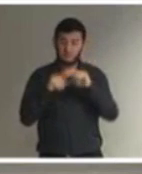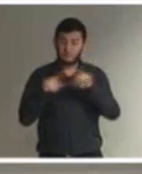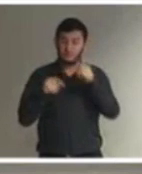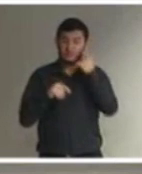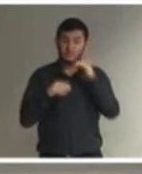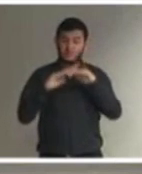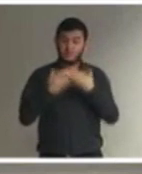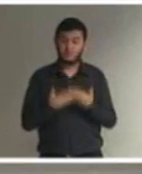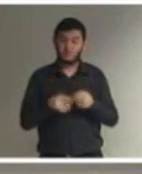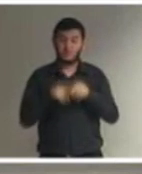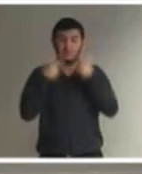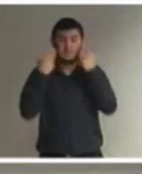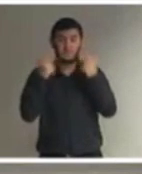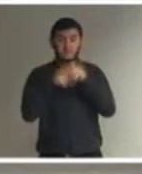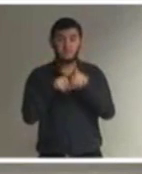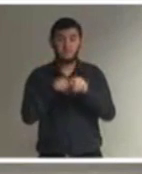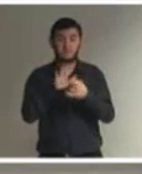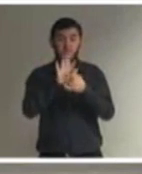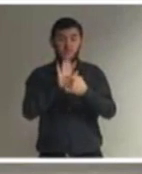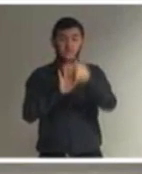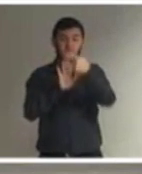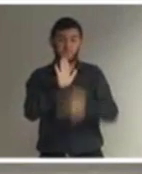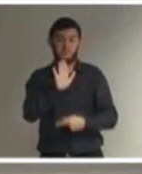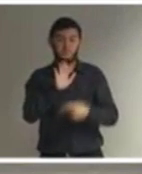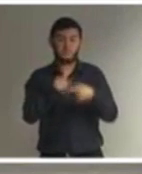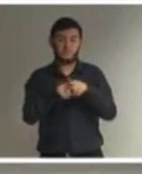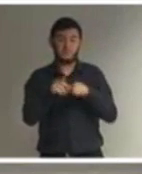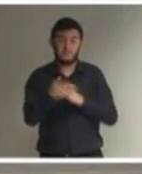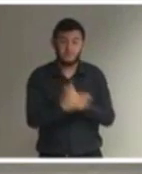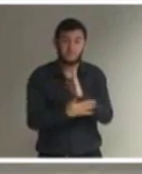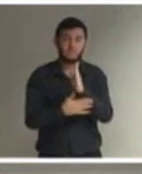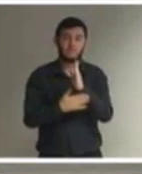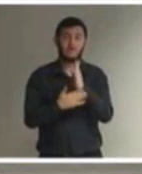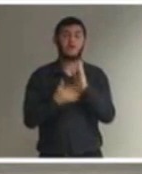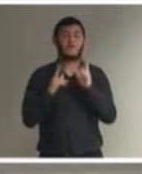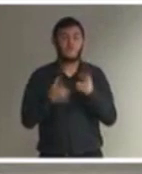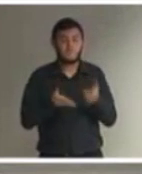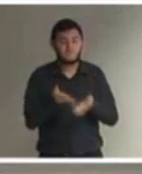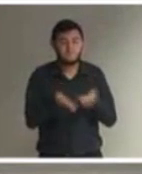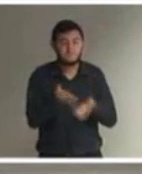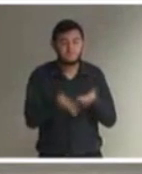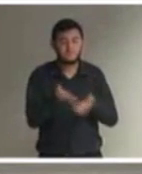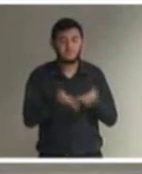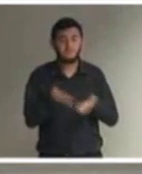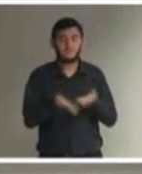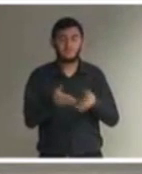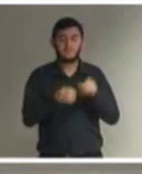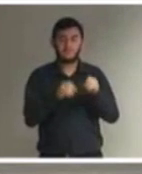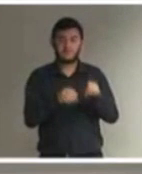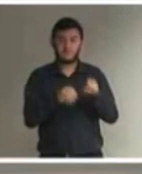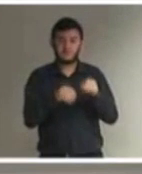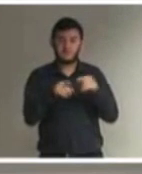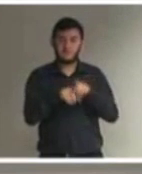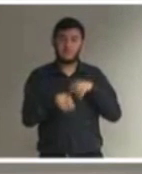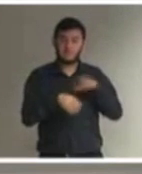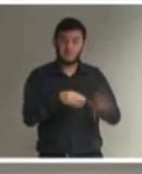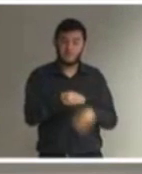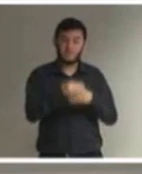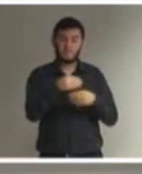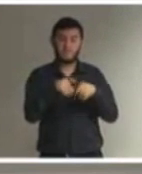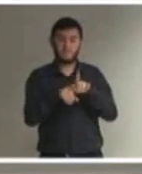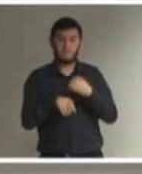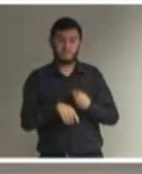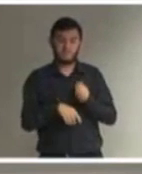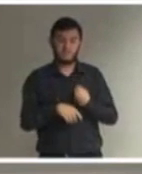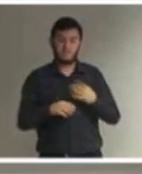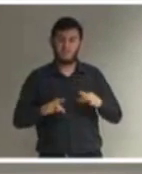projeto e aprovar um projeto de atendimento educacional especializado, de complemento, de presença de todos